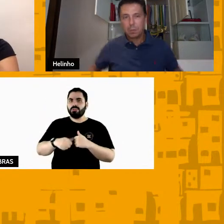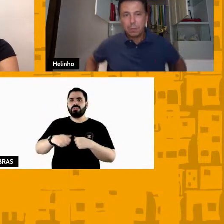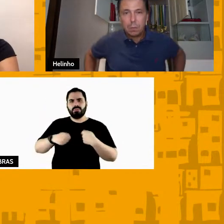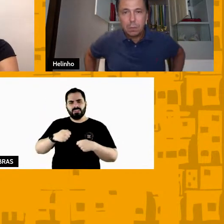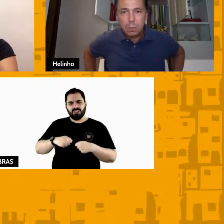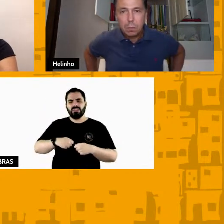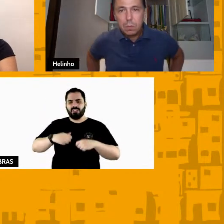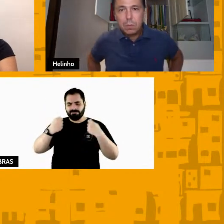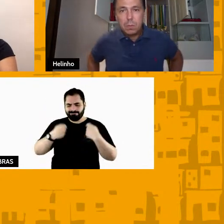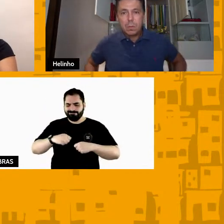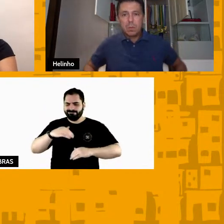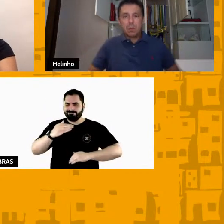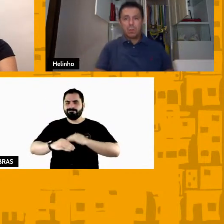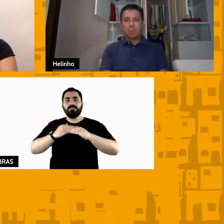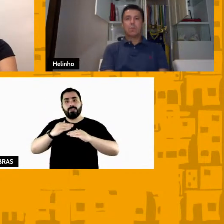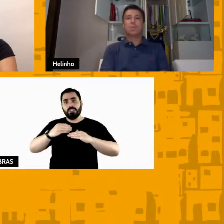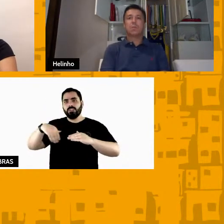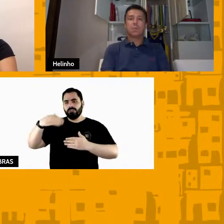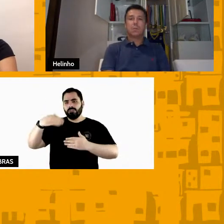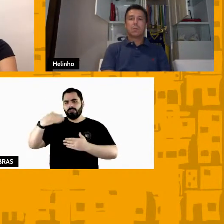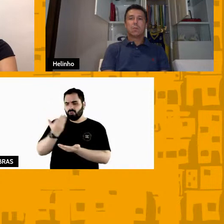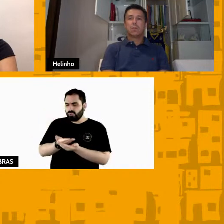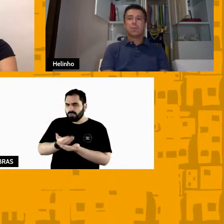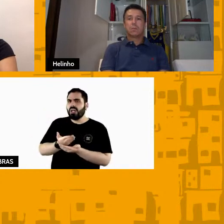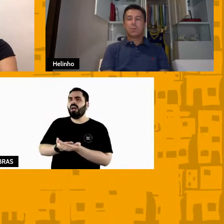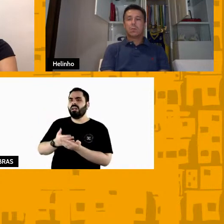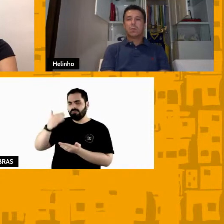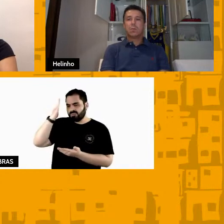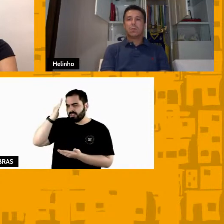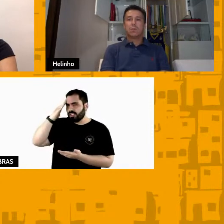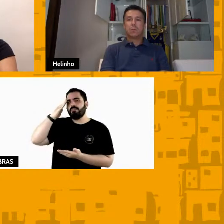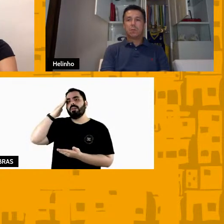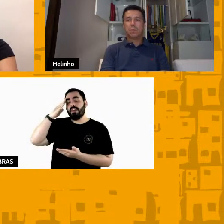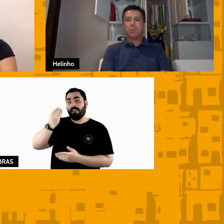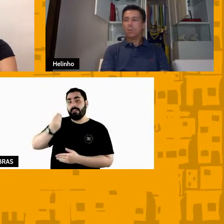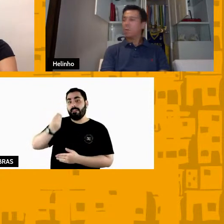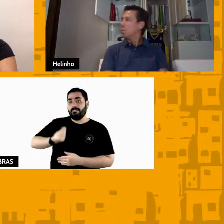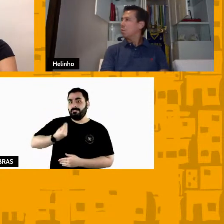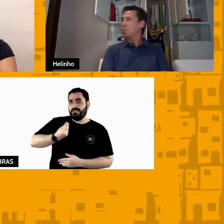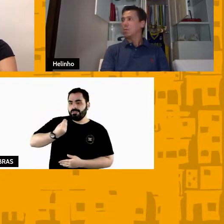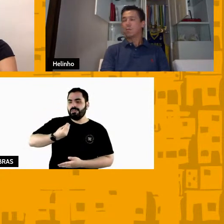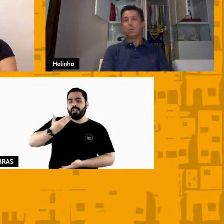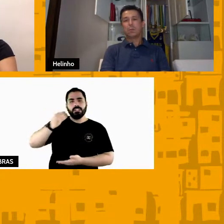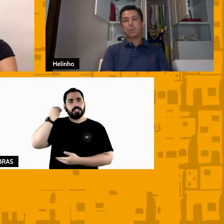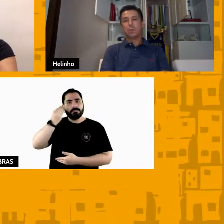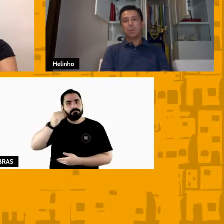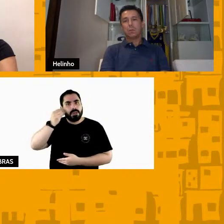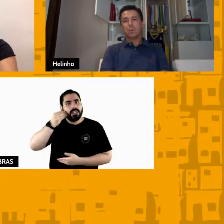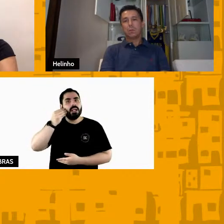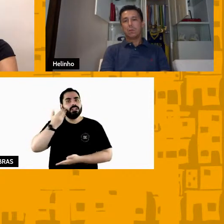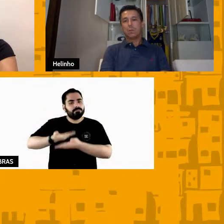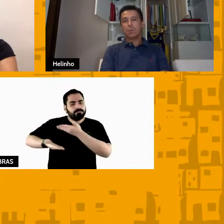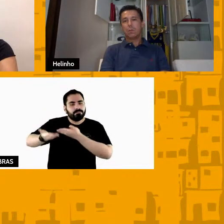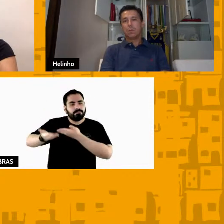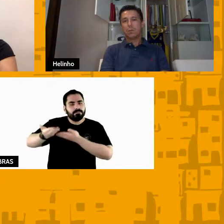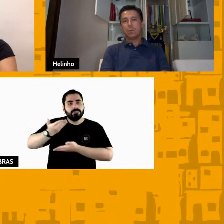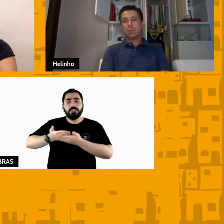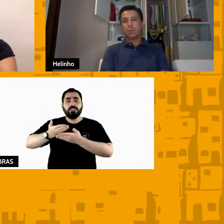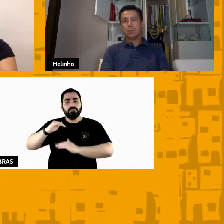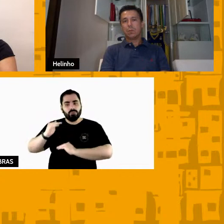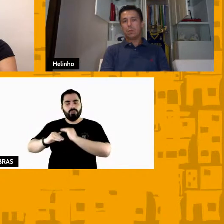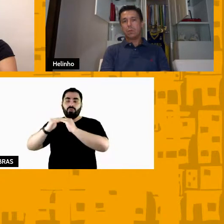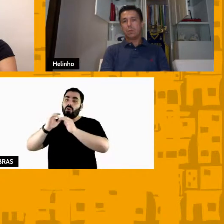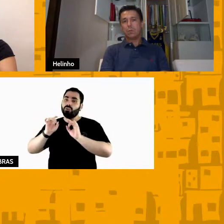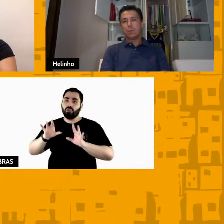embasado isso só a vivência né e só as experiências vão te dar isso e um outro